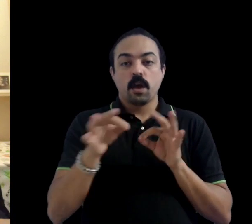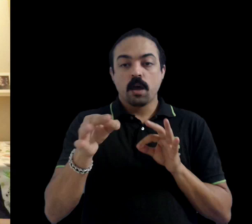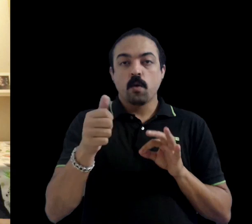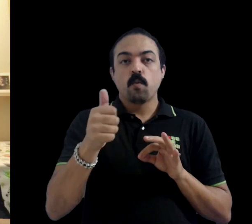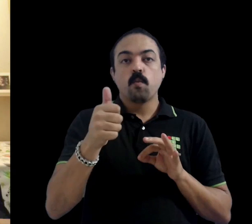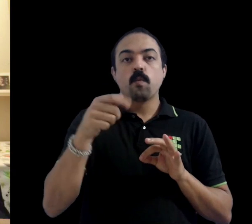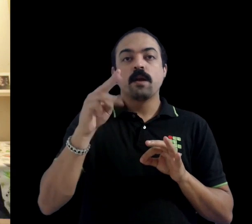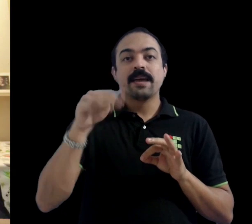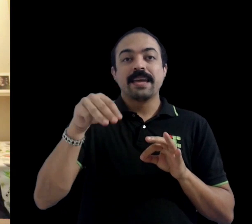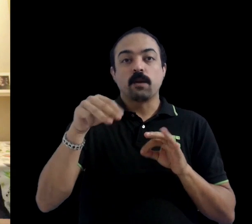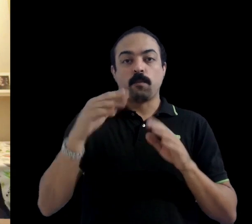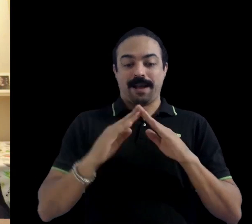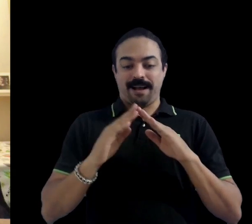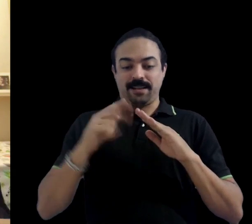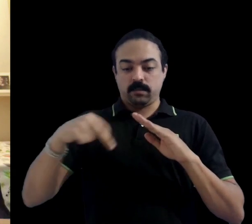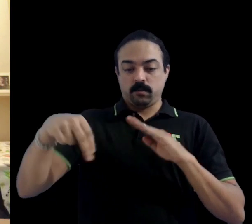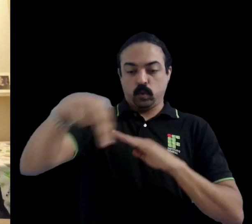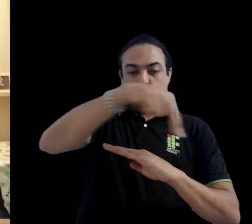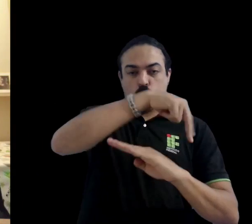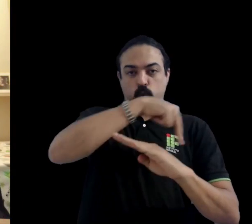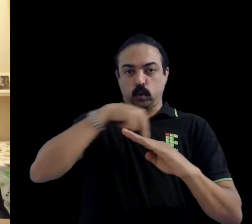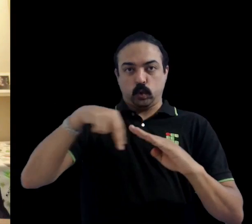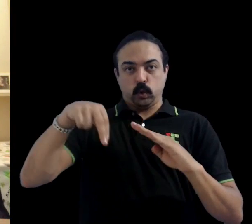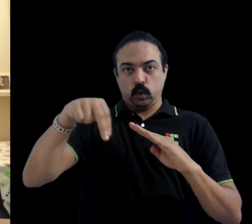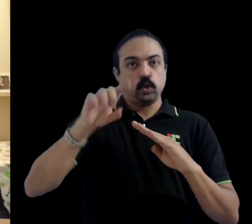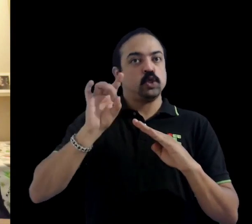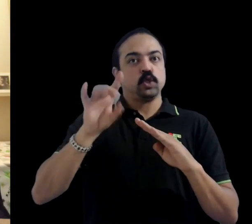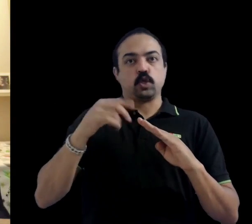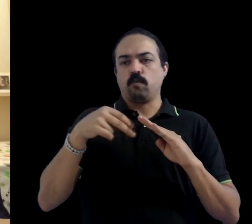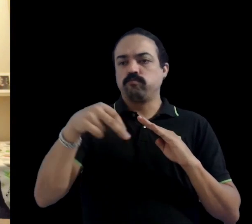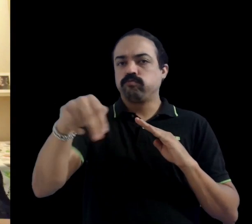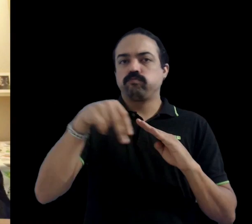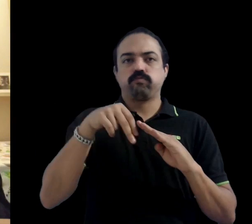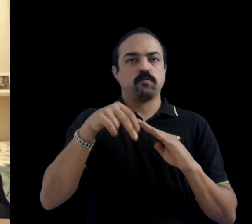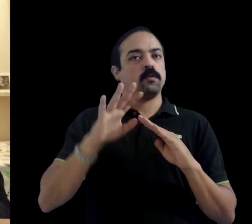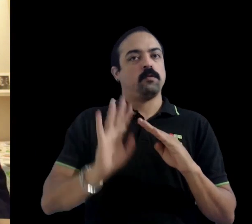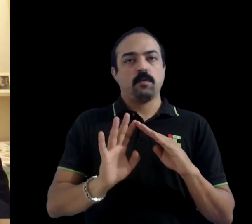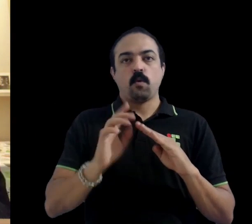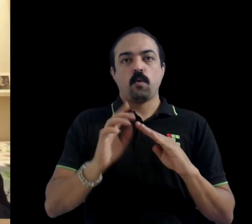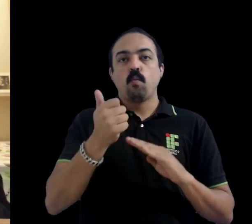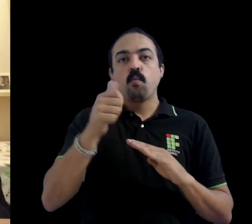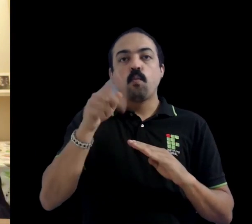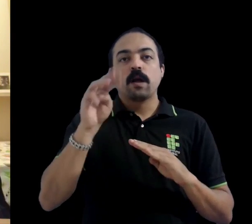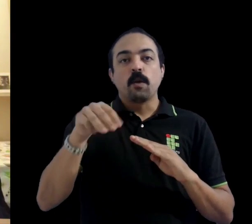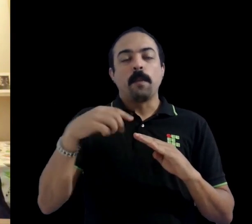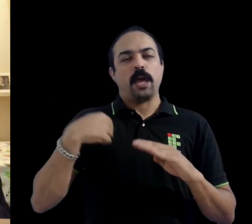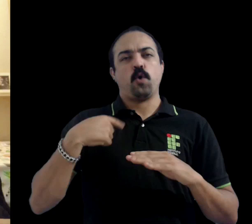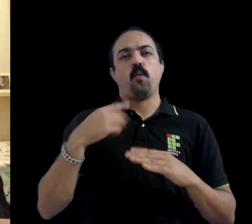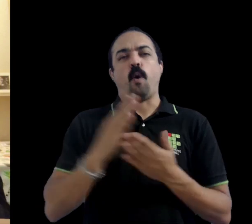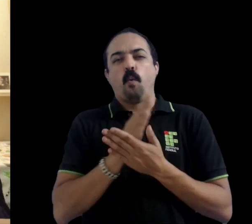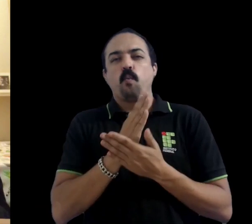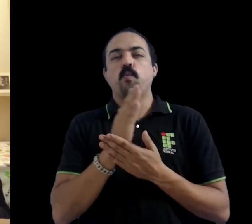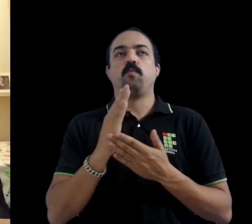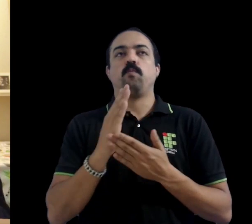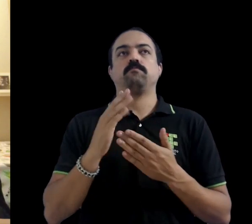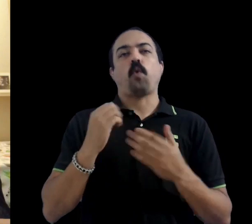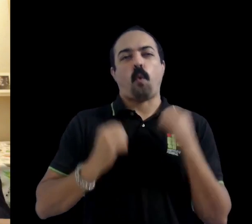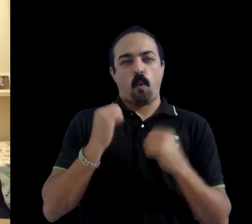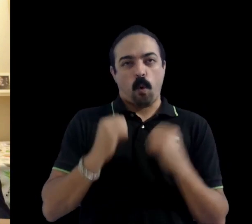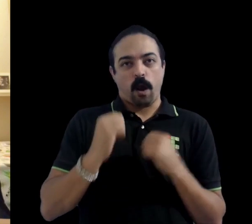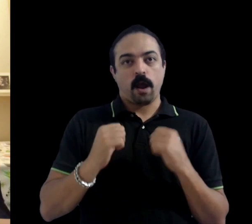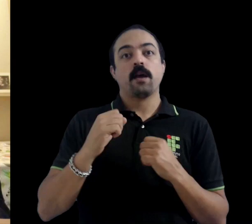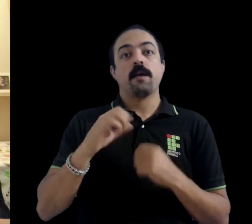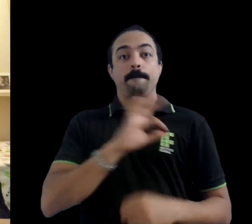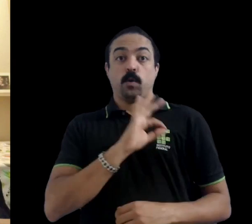perímetro de um quilômetro ao redor da sua casa. Eu já saí para correr algumas vezes e sempre vejo policiais e eles